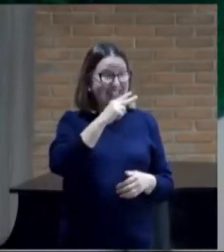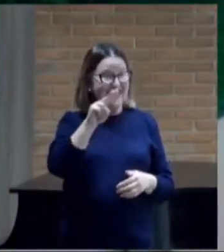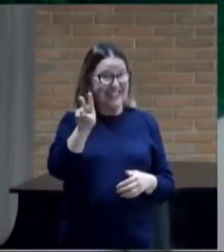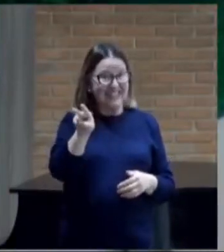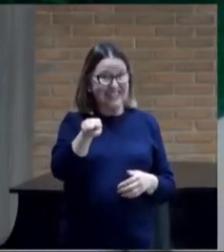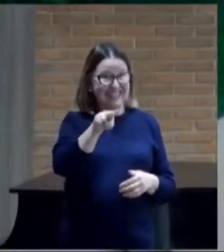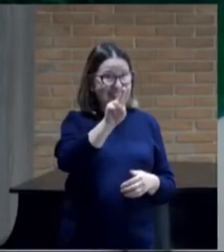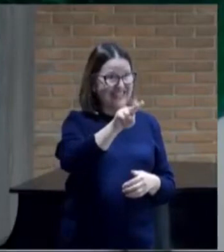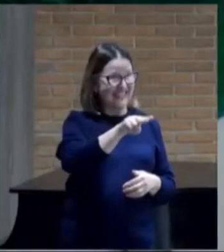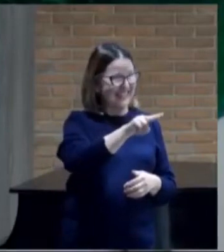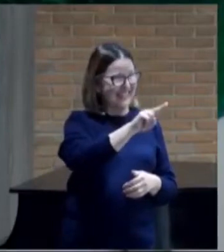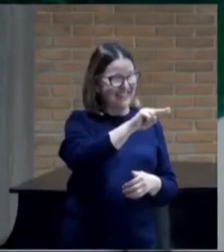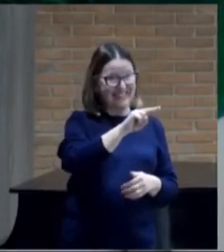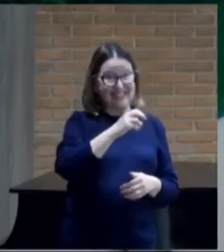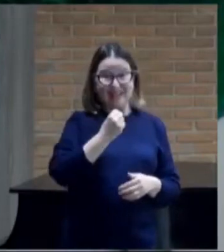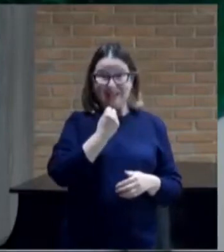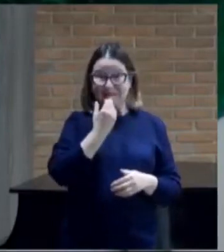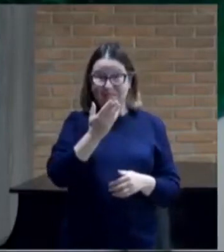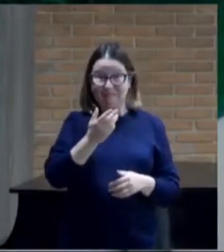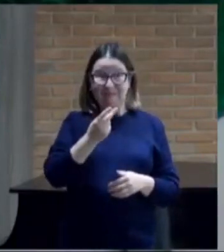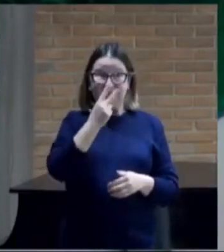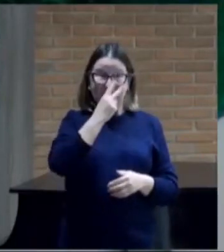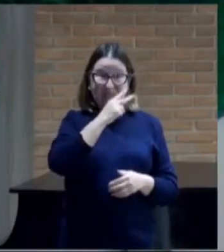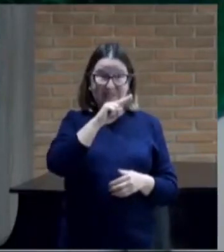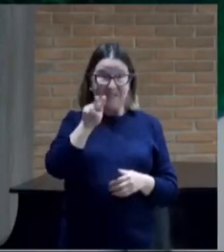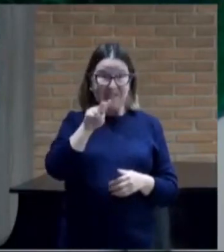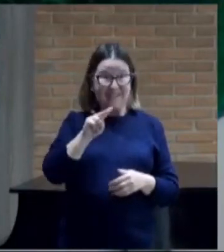É bom ver os irmãos.